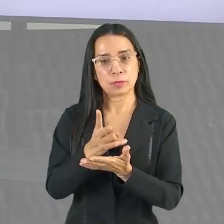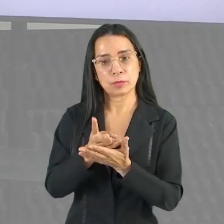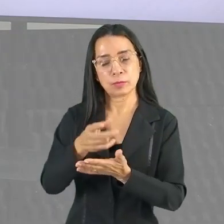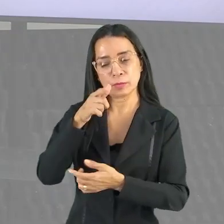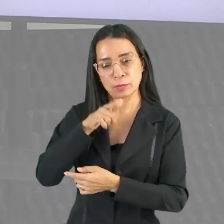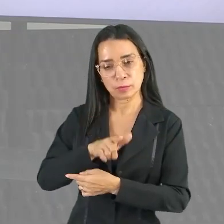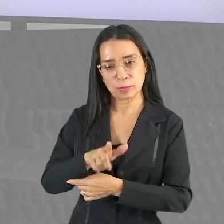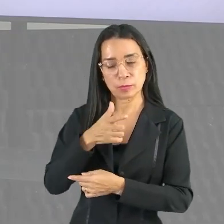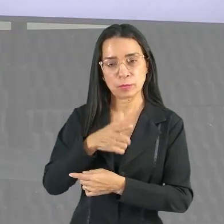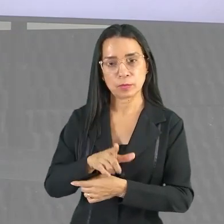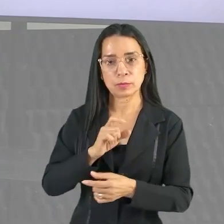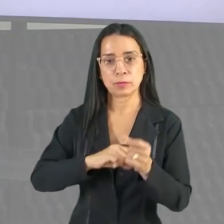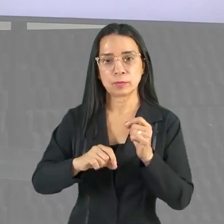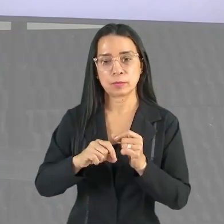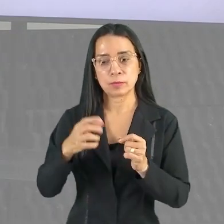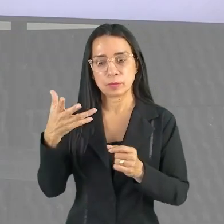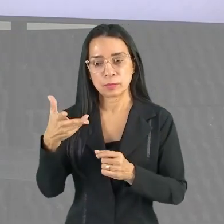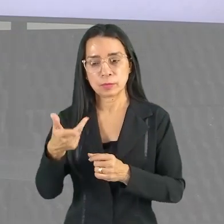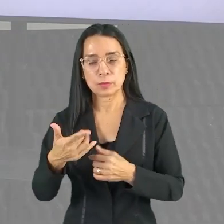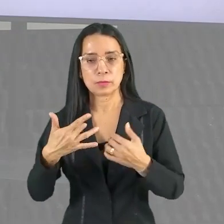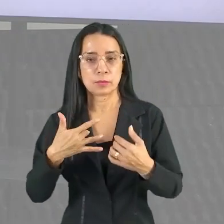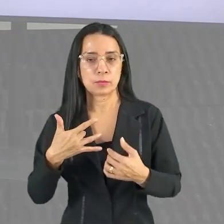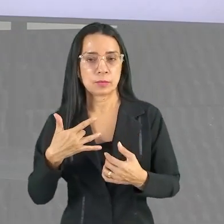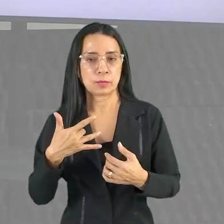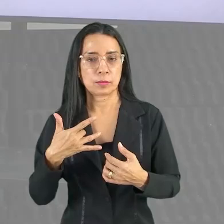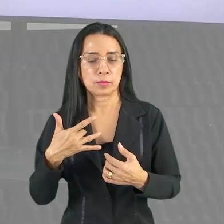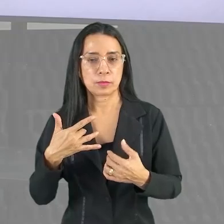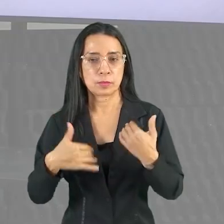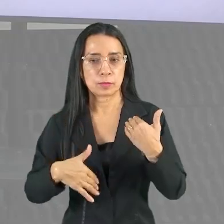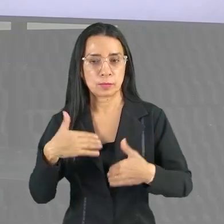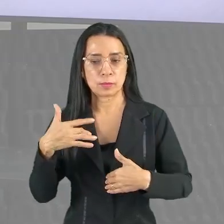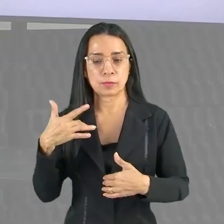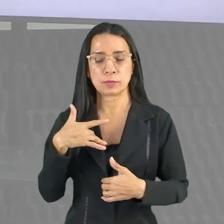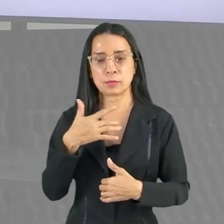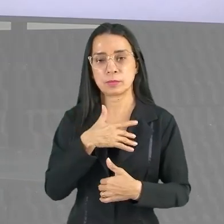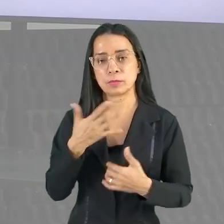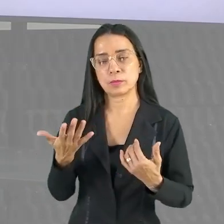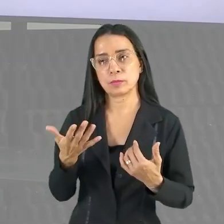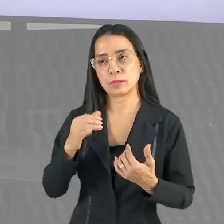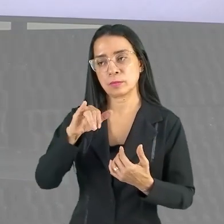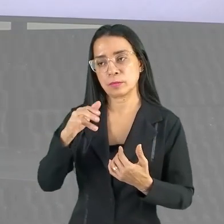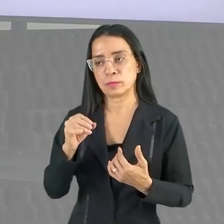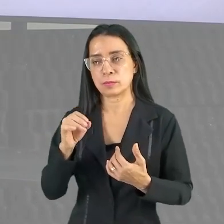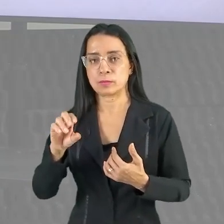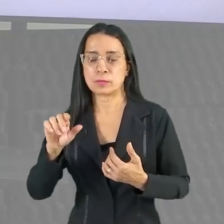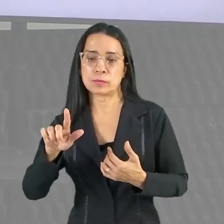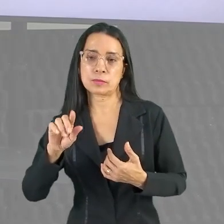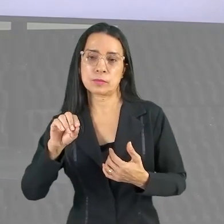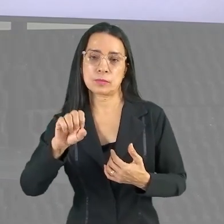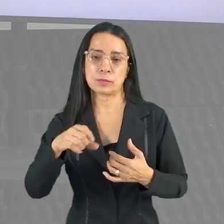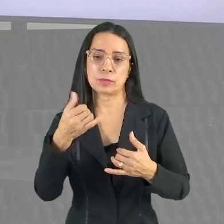repetem, né? Aptidão física e saúde, tá? Vai ter lá jogos e brincadeiras,